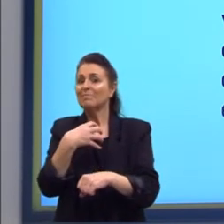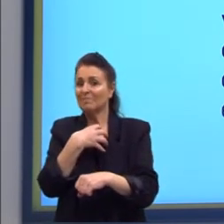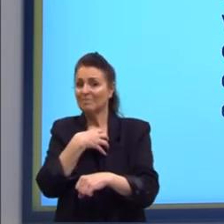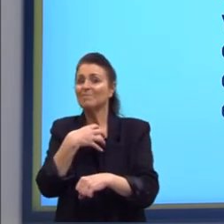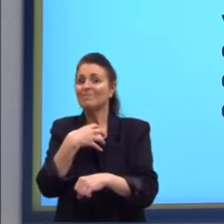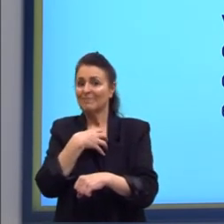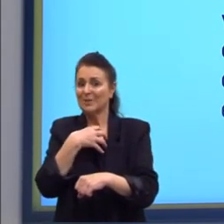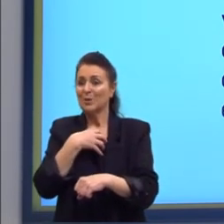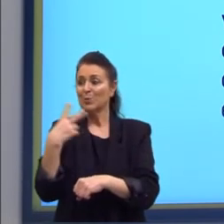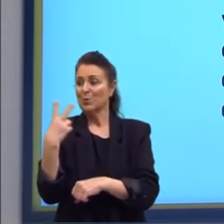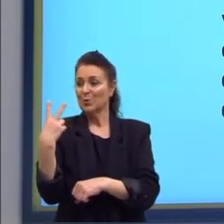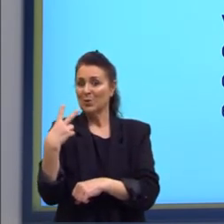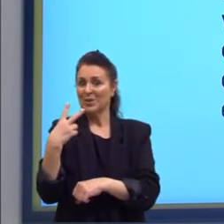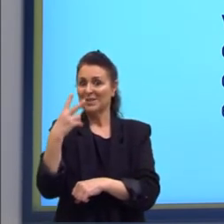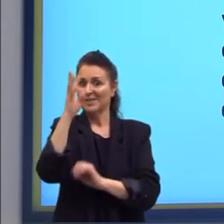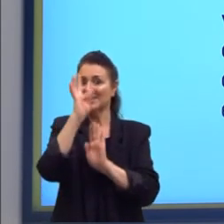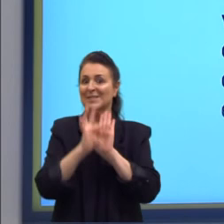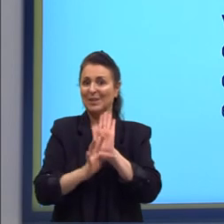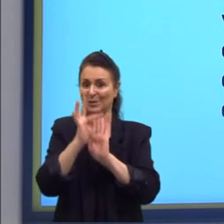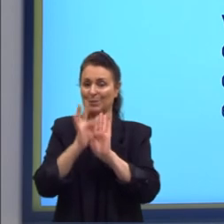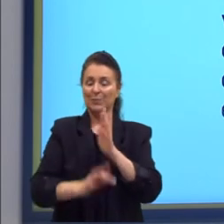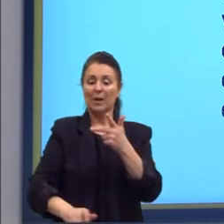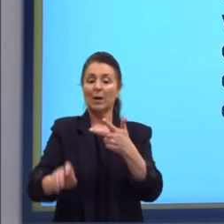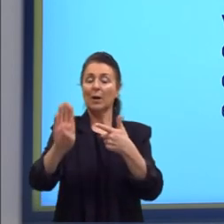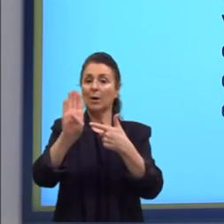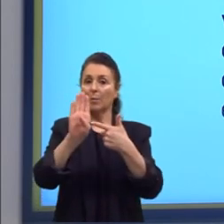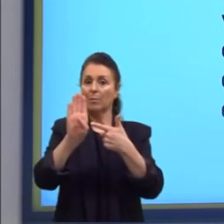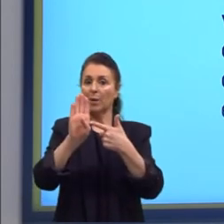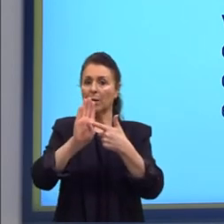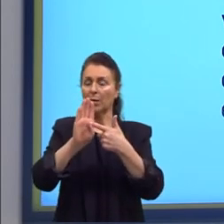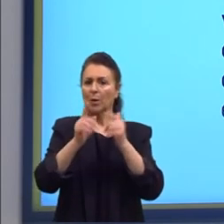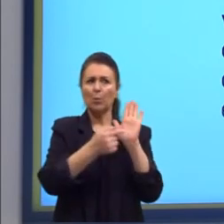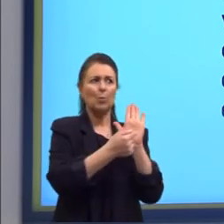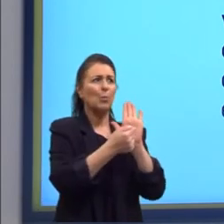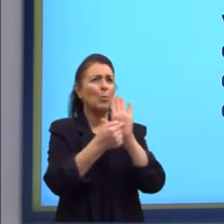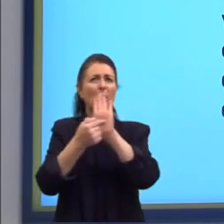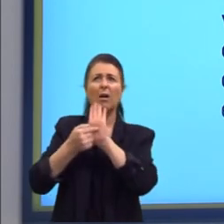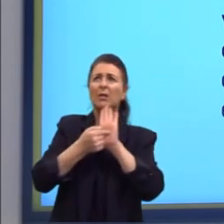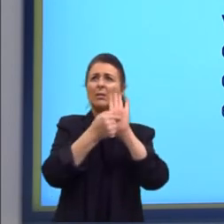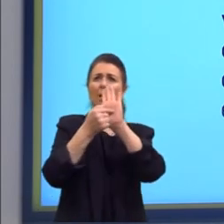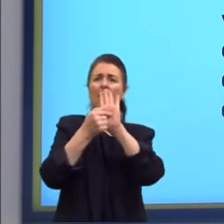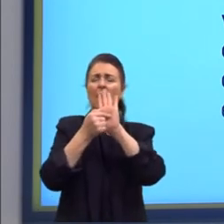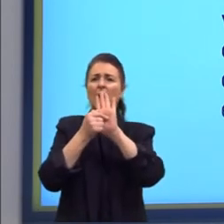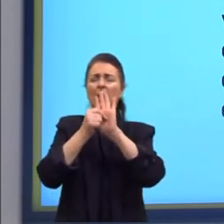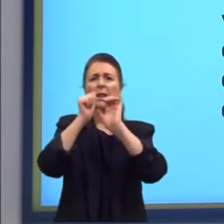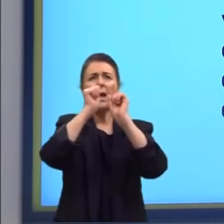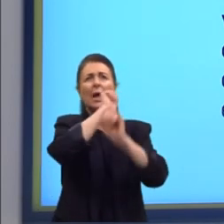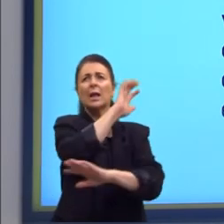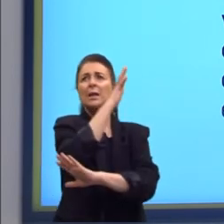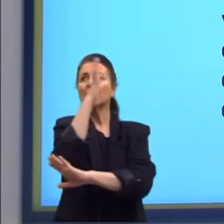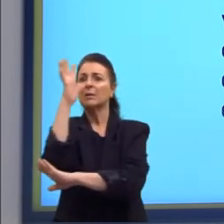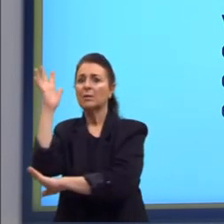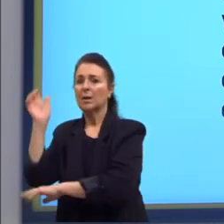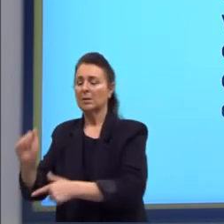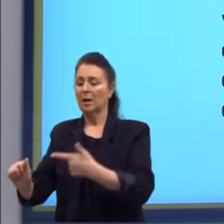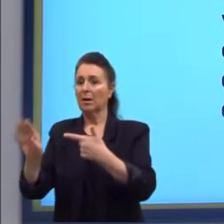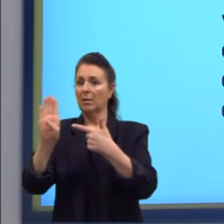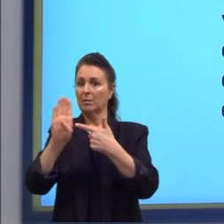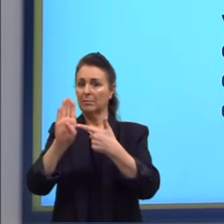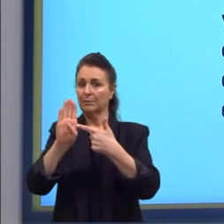reveste os dois textos. Letra B, a exaltação da natureza é a principal característica do texto B,